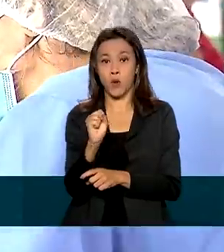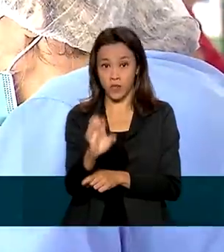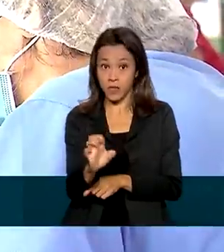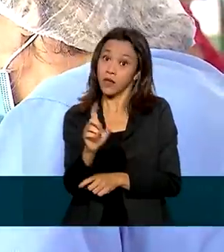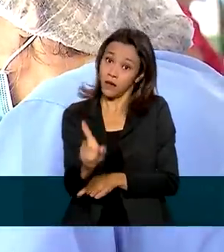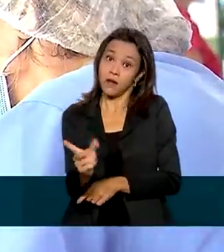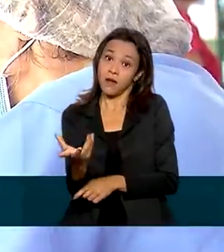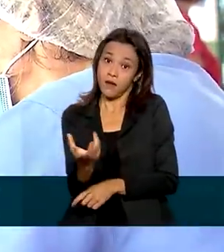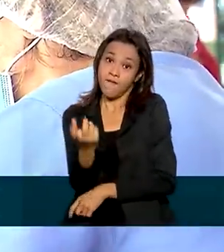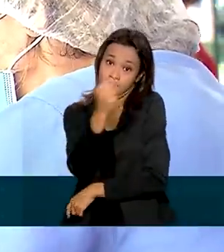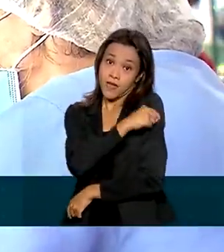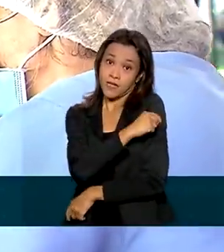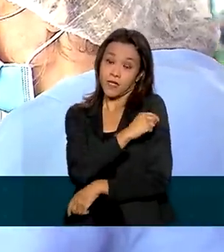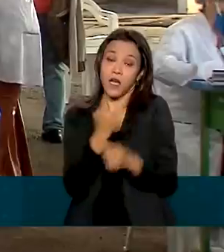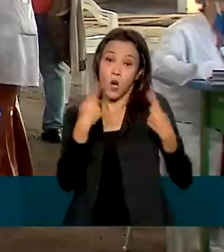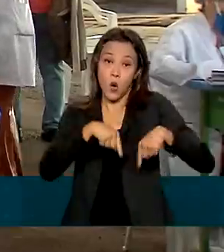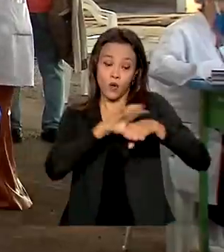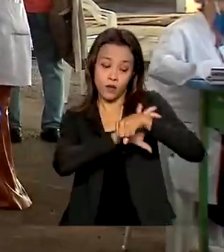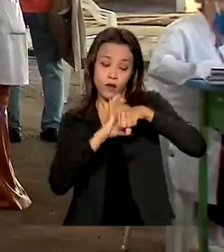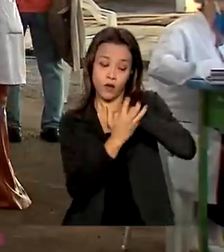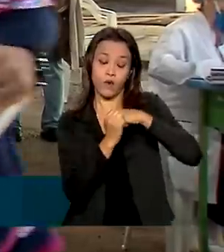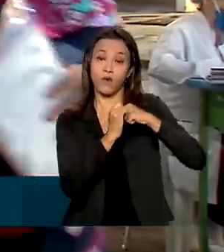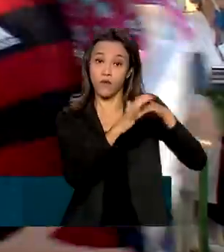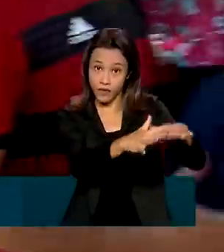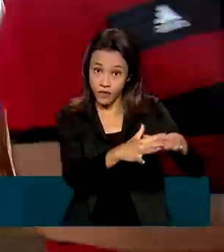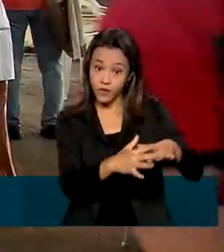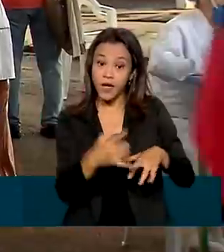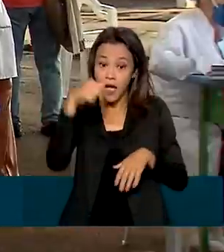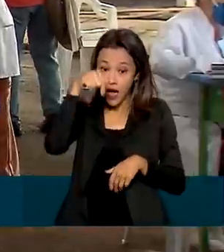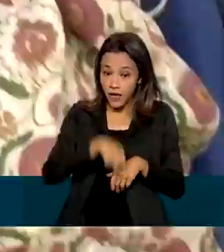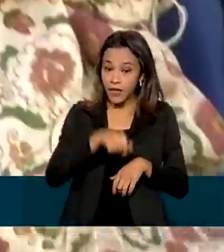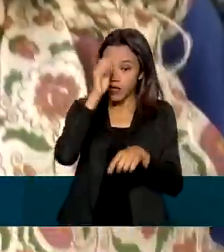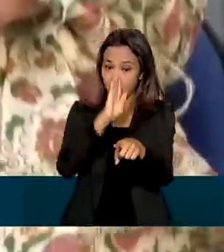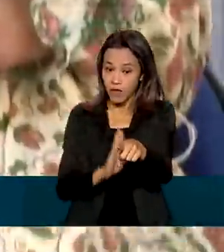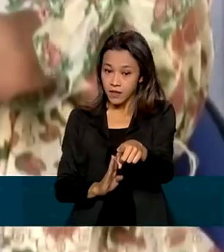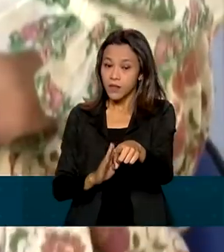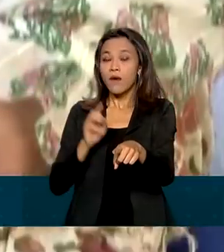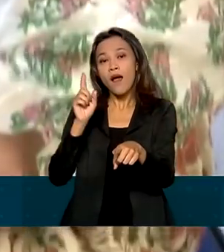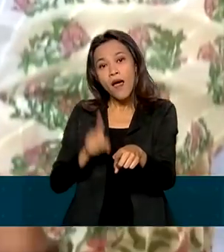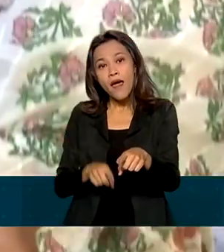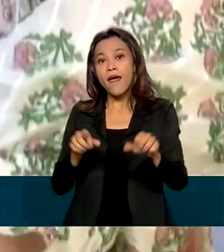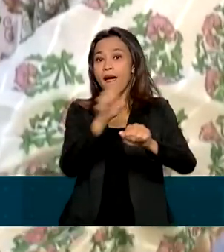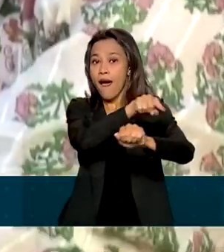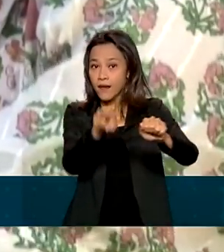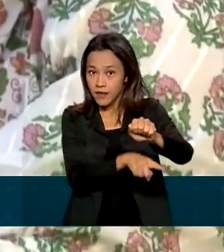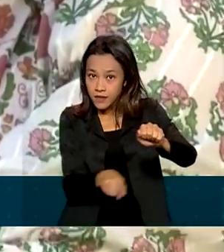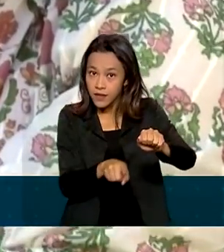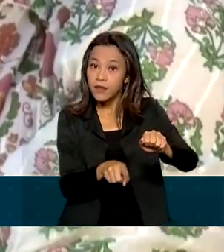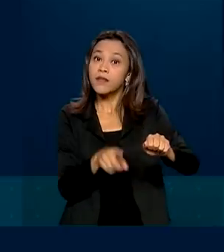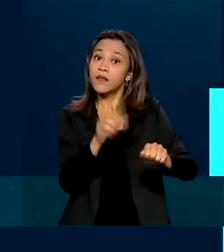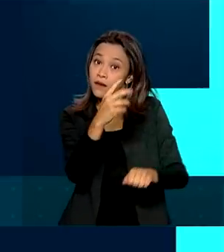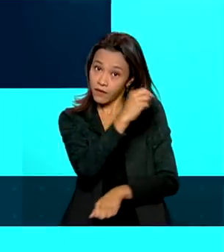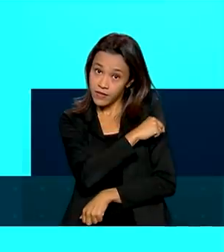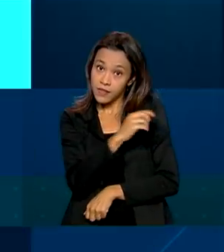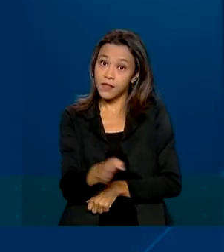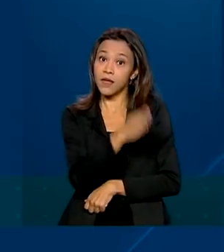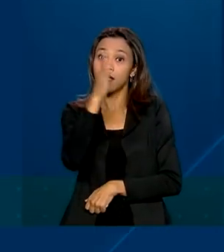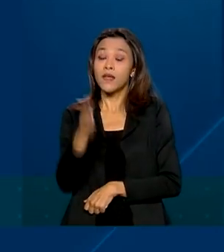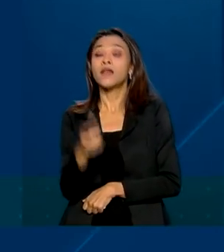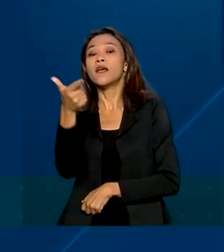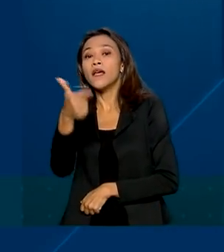-19 feitas a partir do adenovírus. Aqui no Brasil, são as vacinas AstraZeneca e Janssen. Foram